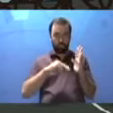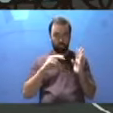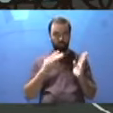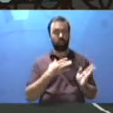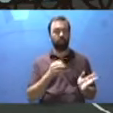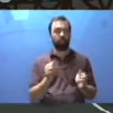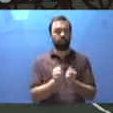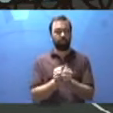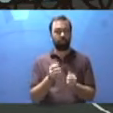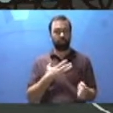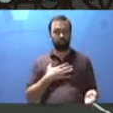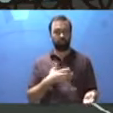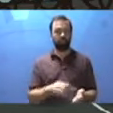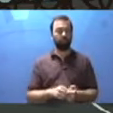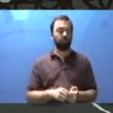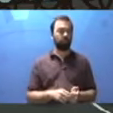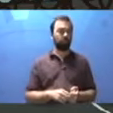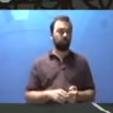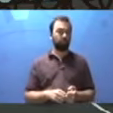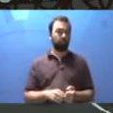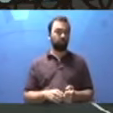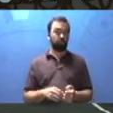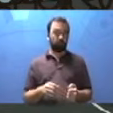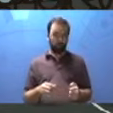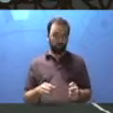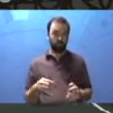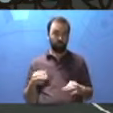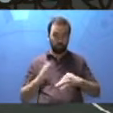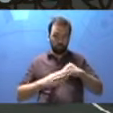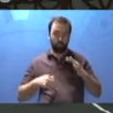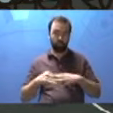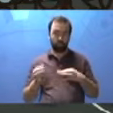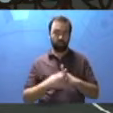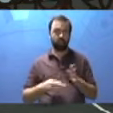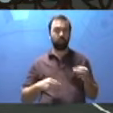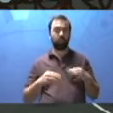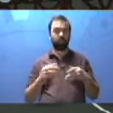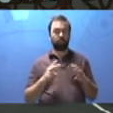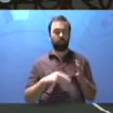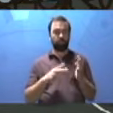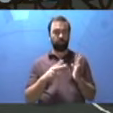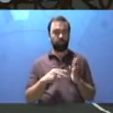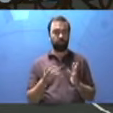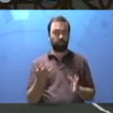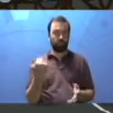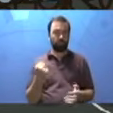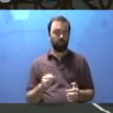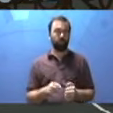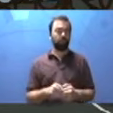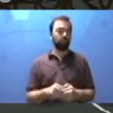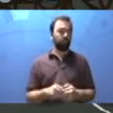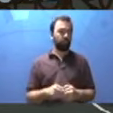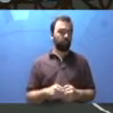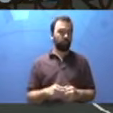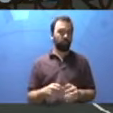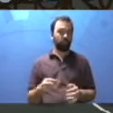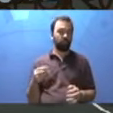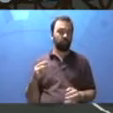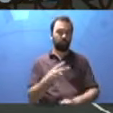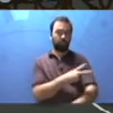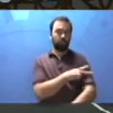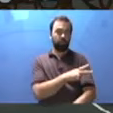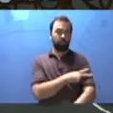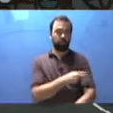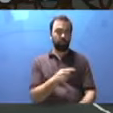Vai acompanhar a leitura junto com a professora. E pratique a sua leitura aí também, tá bom? Vamos lá? No